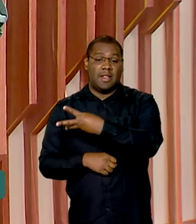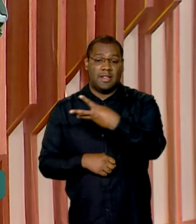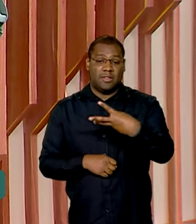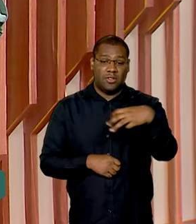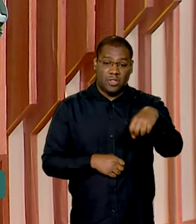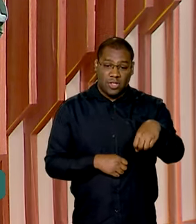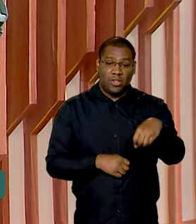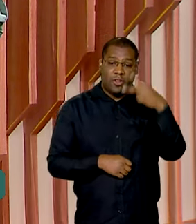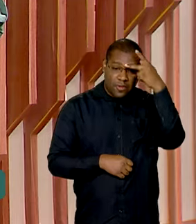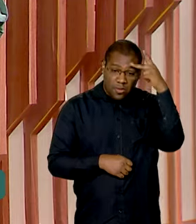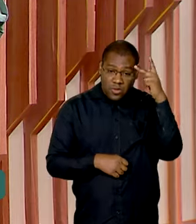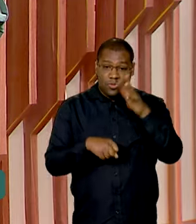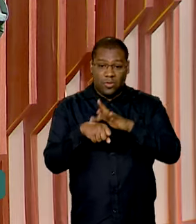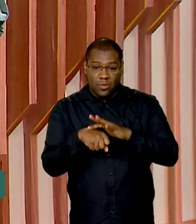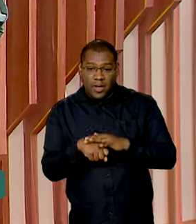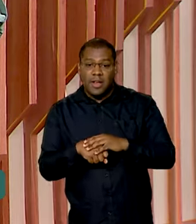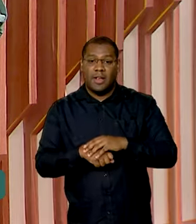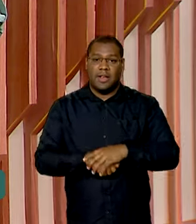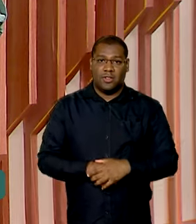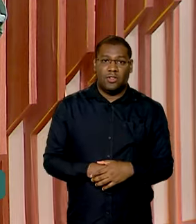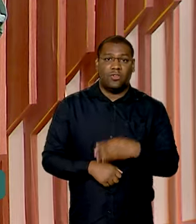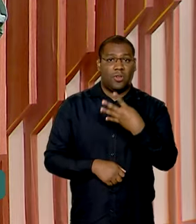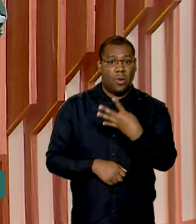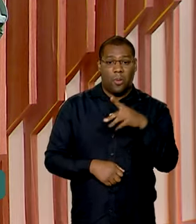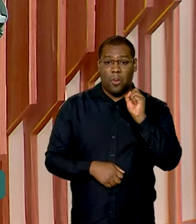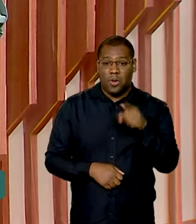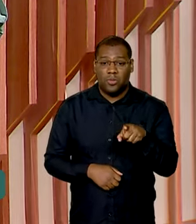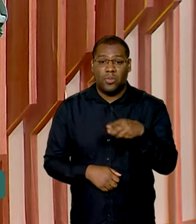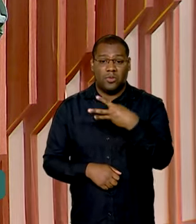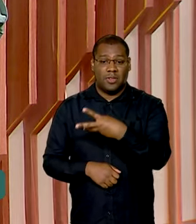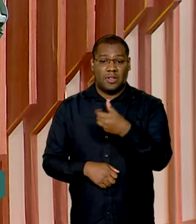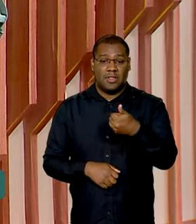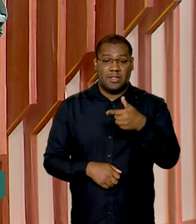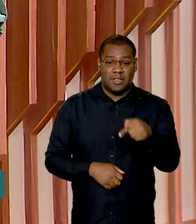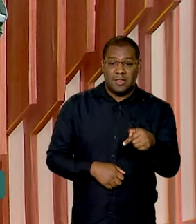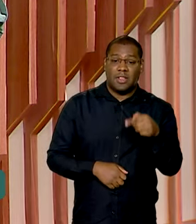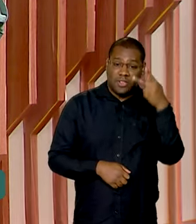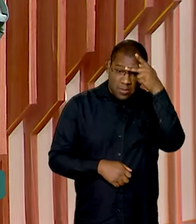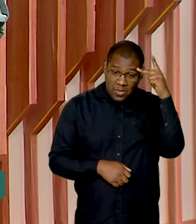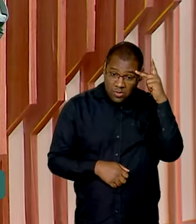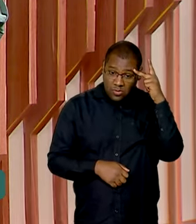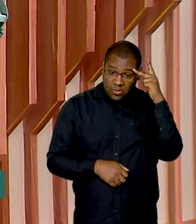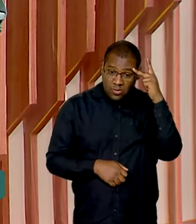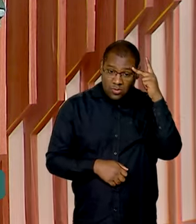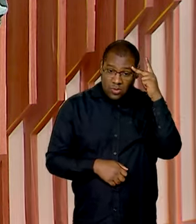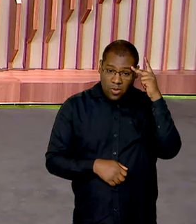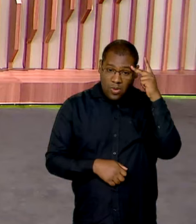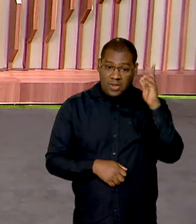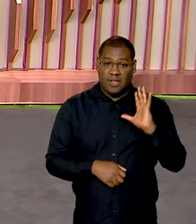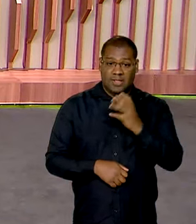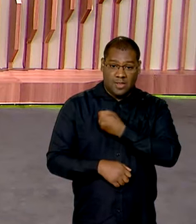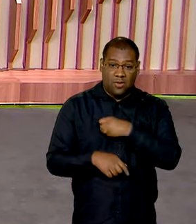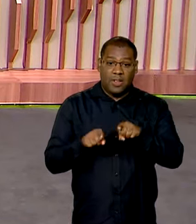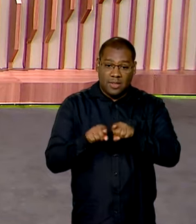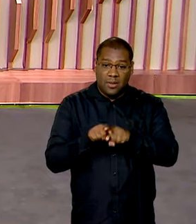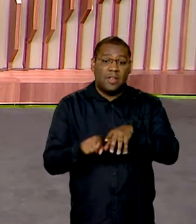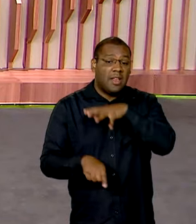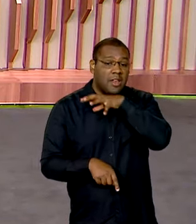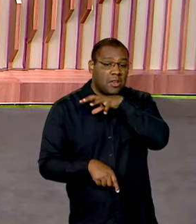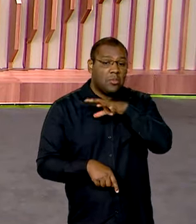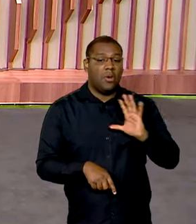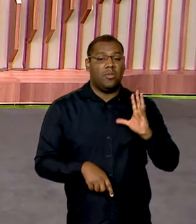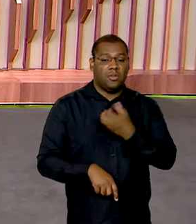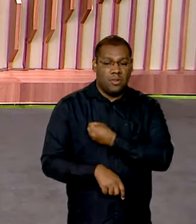desaparecidos e 4.317 salvamentos de animais. E o governo federal